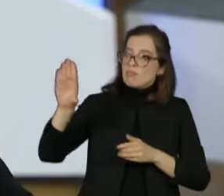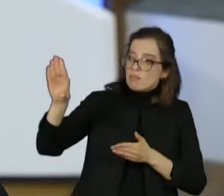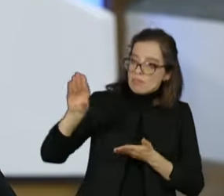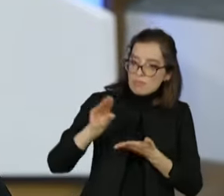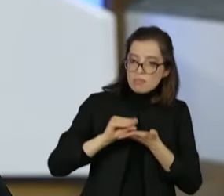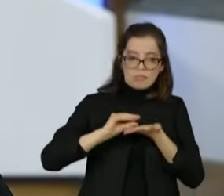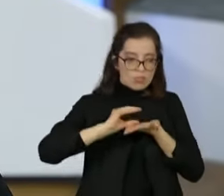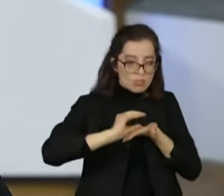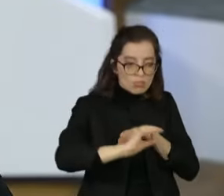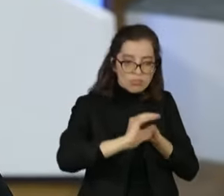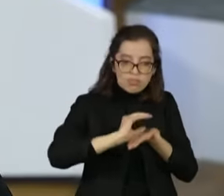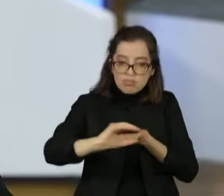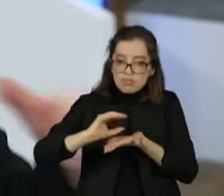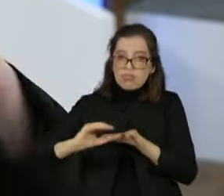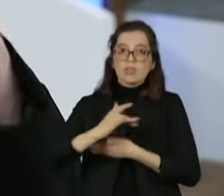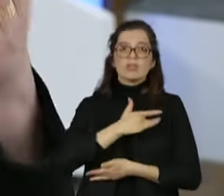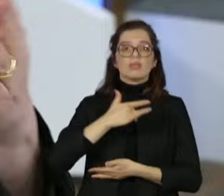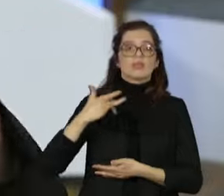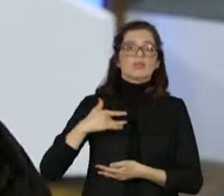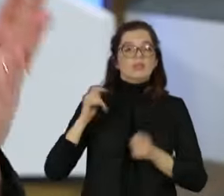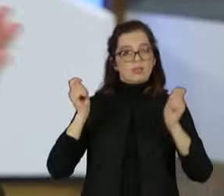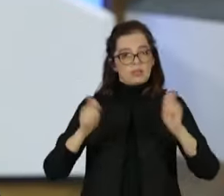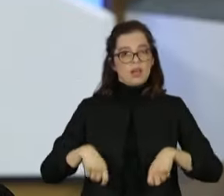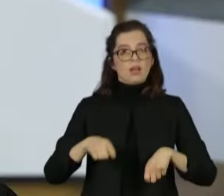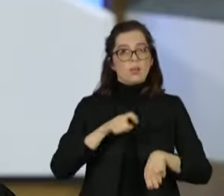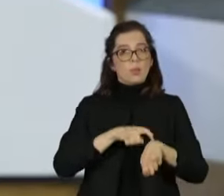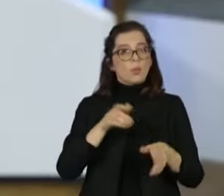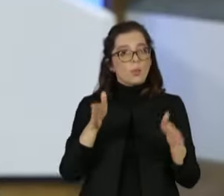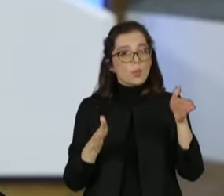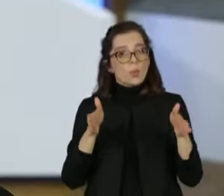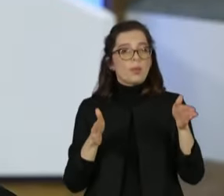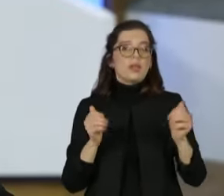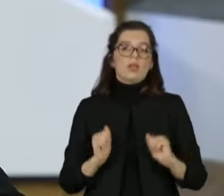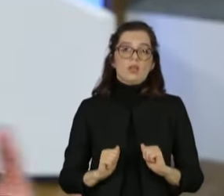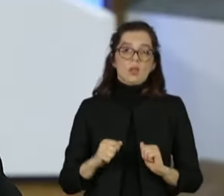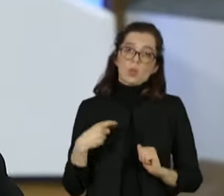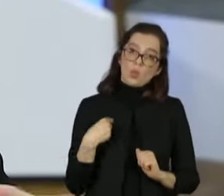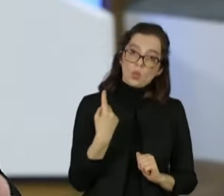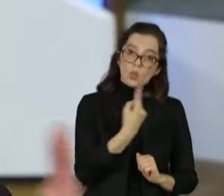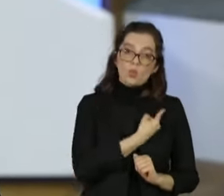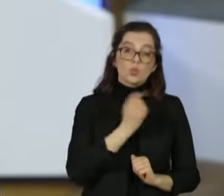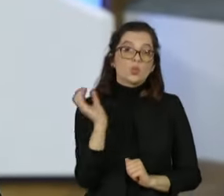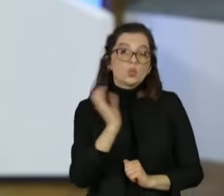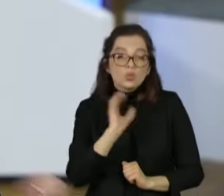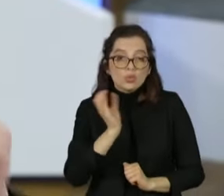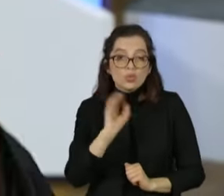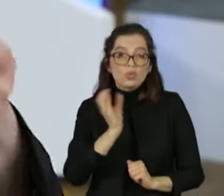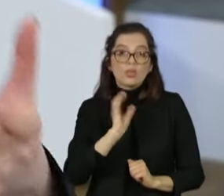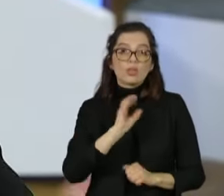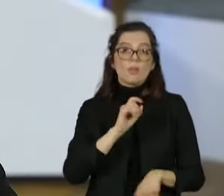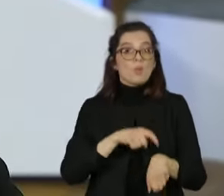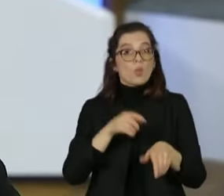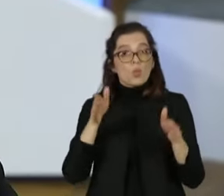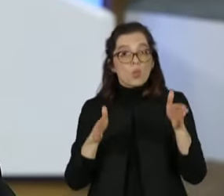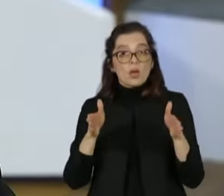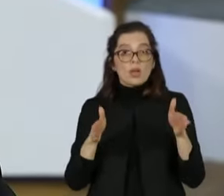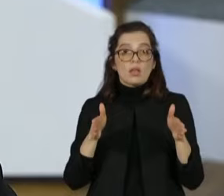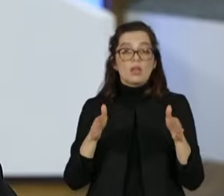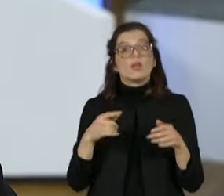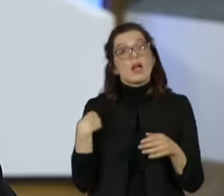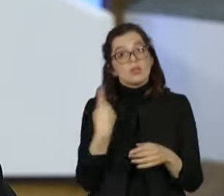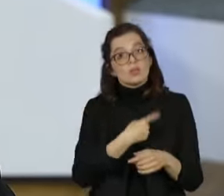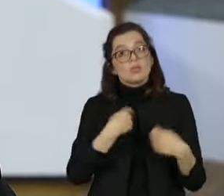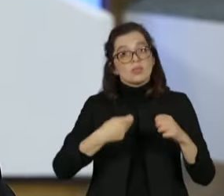dentro daquele estado de calamidade pública. Nós ainda, para resolver um problema de calamidade pública, nada em que você crie um crédito